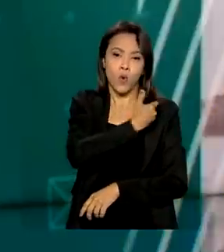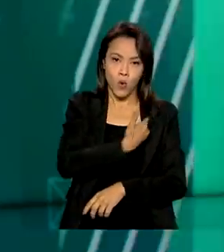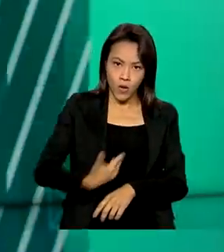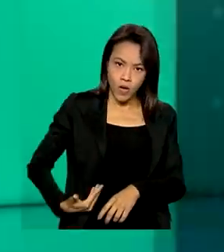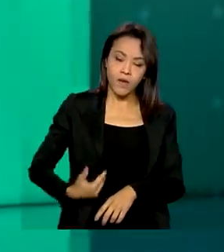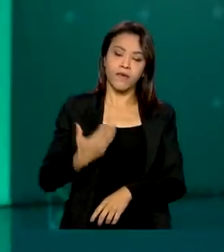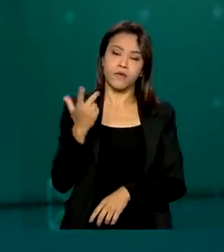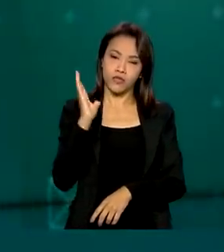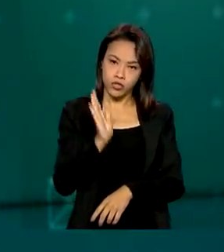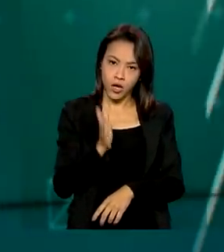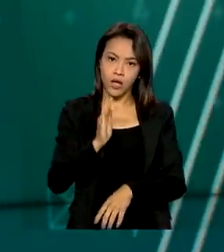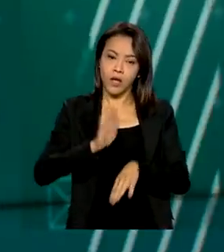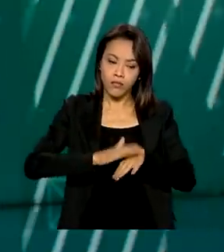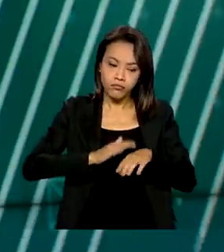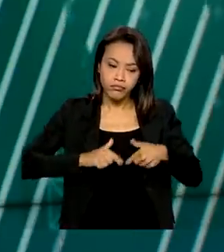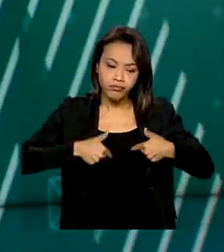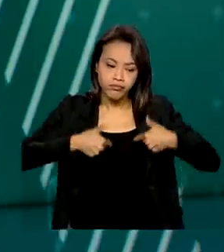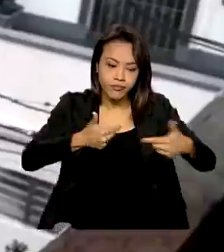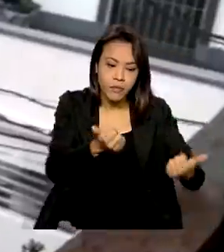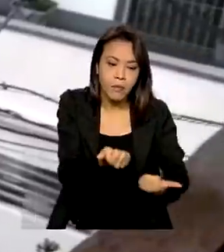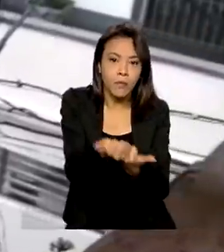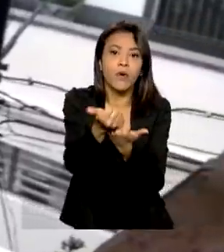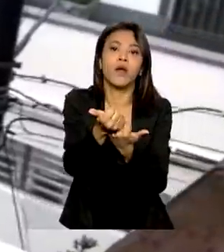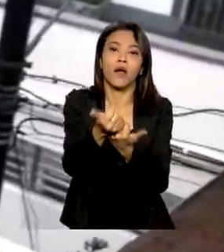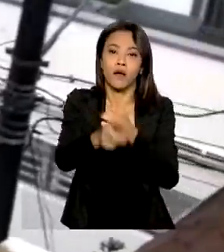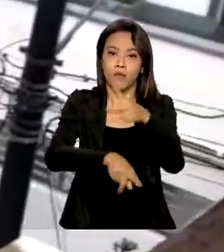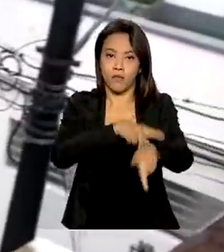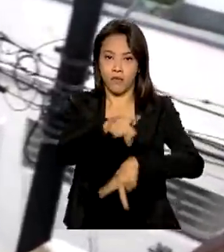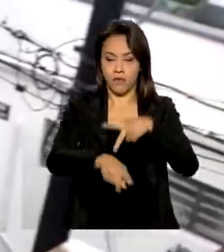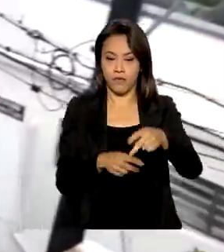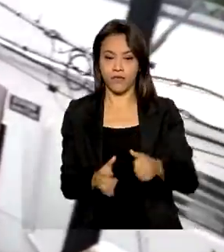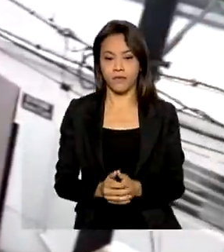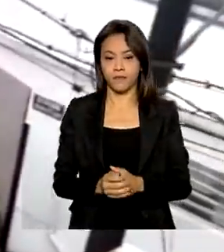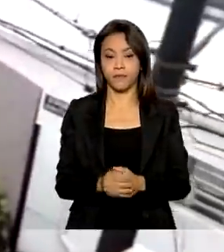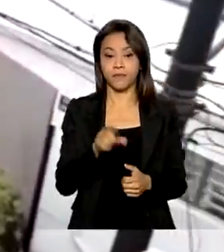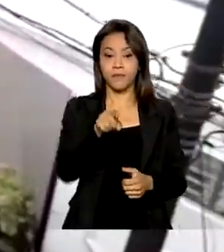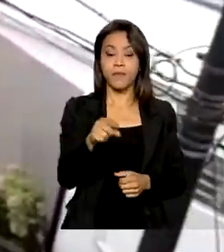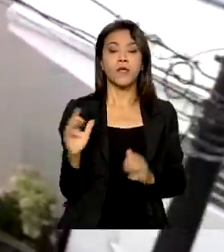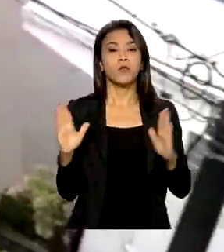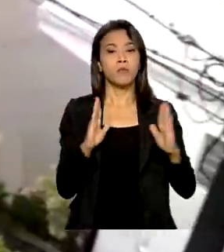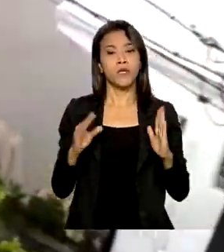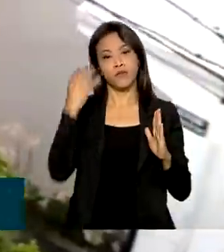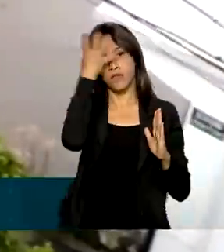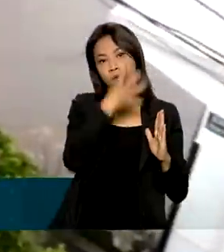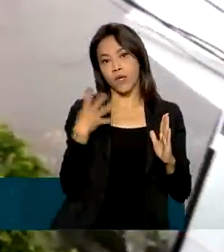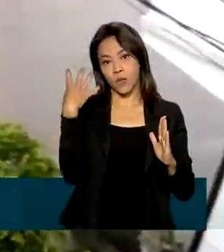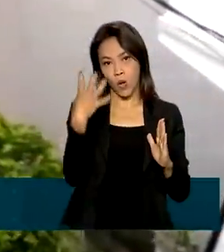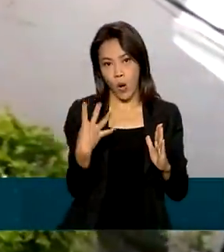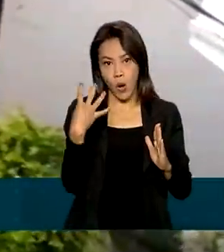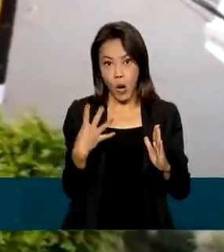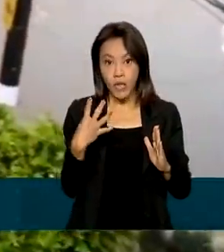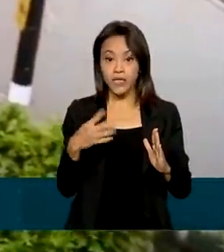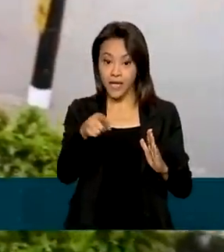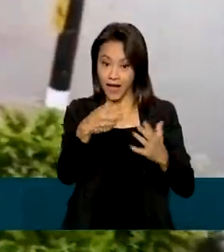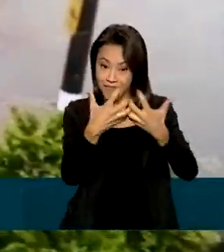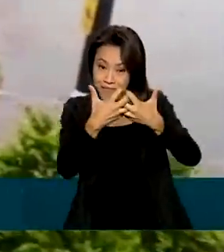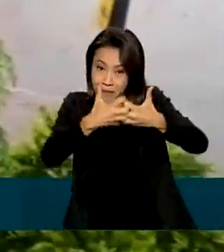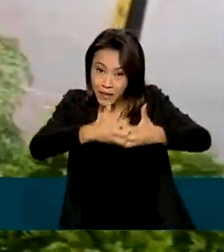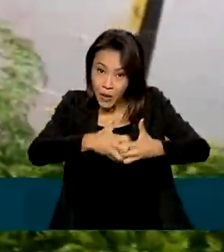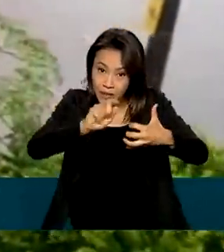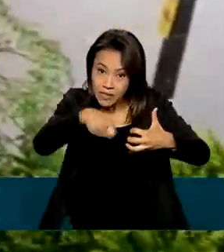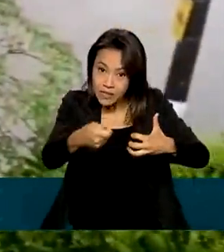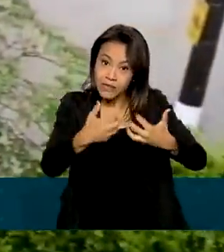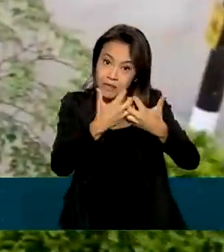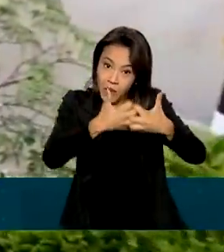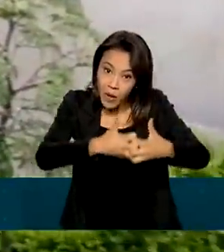prestar todo o apoio à população. Em apenas quatro horas, Petrópolis registrou uma quantidade